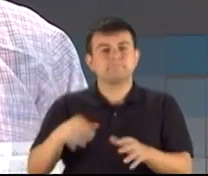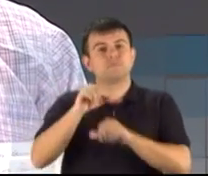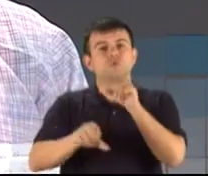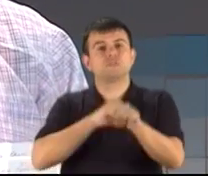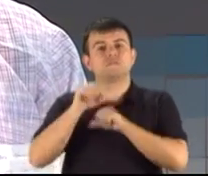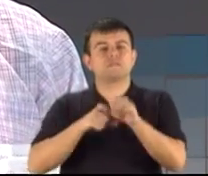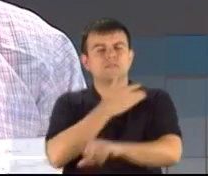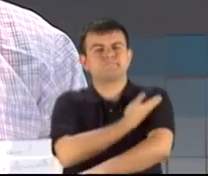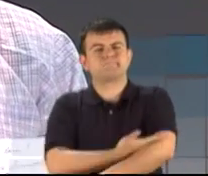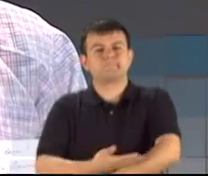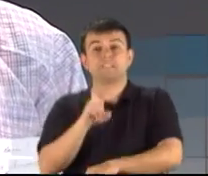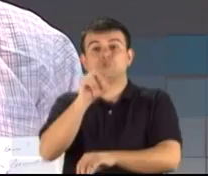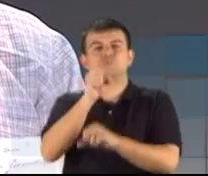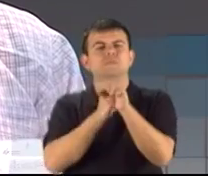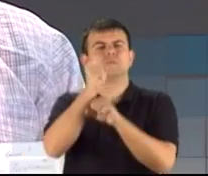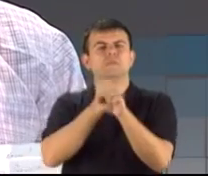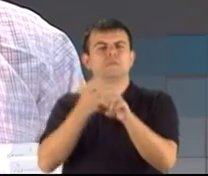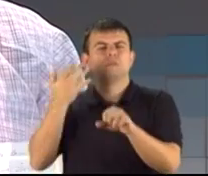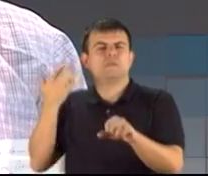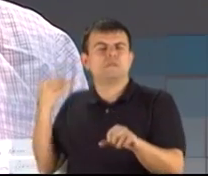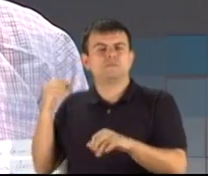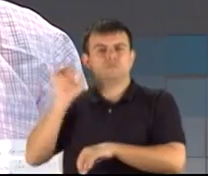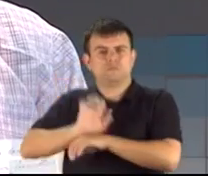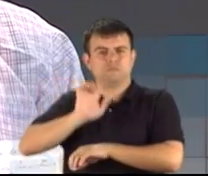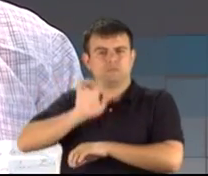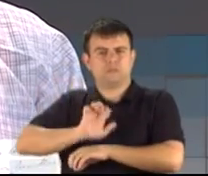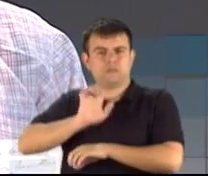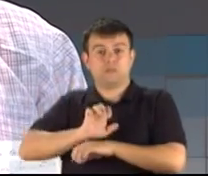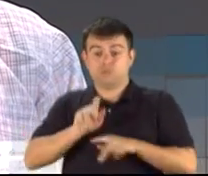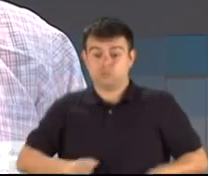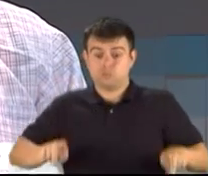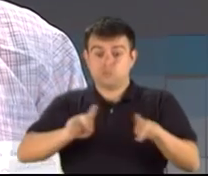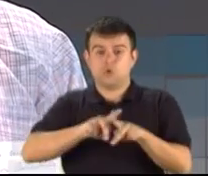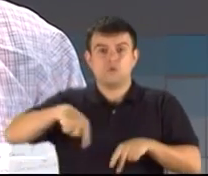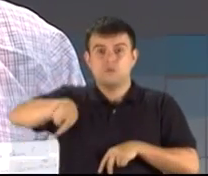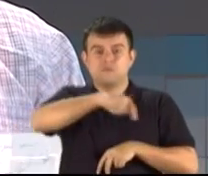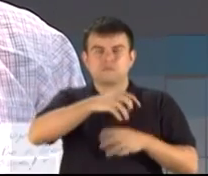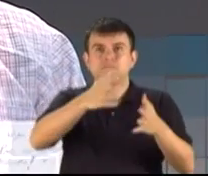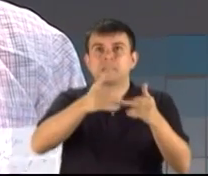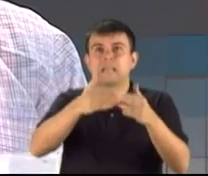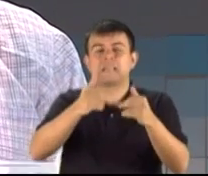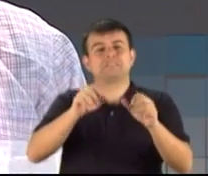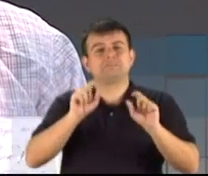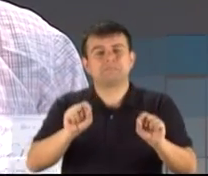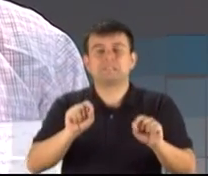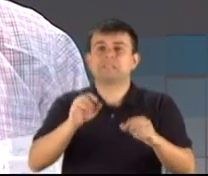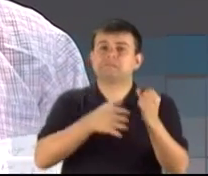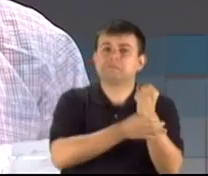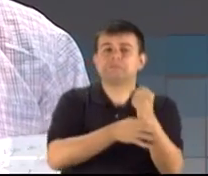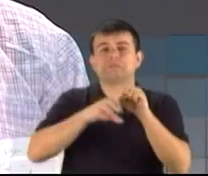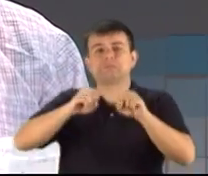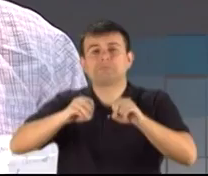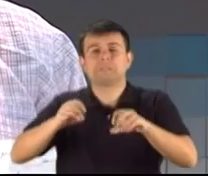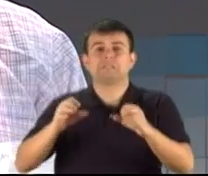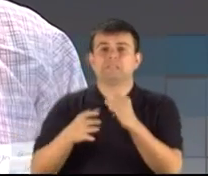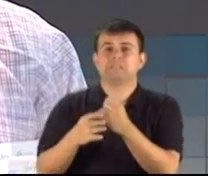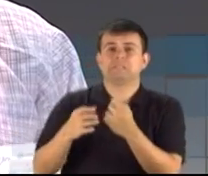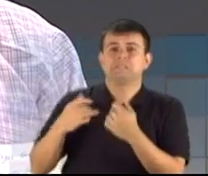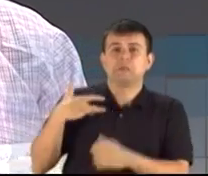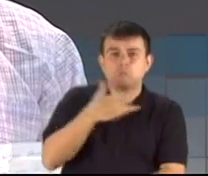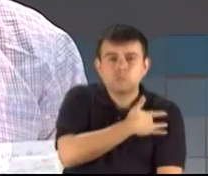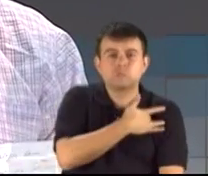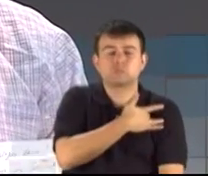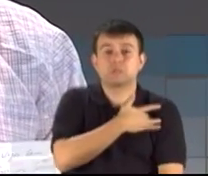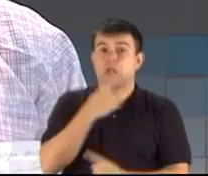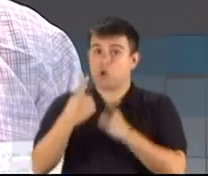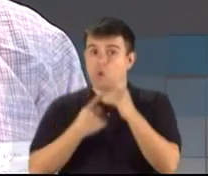persistem há mais de 50 anos em nosso Estado. Nosso povo implora por saúde, educação e segurança. Existem partidos políticos